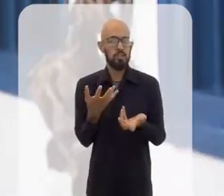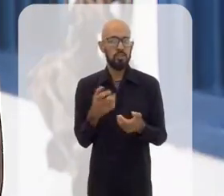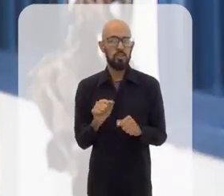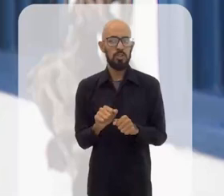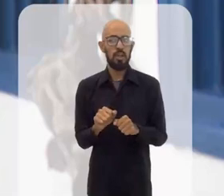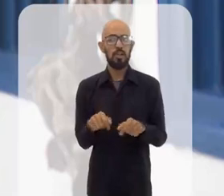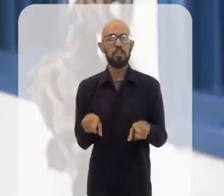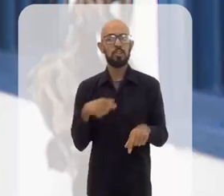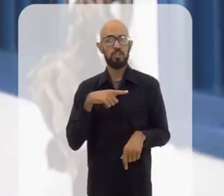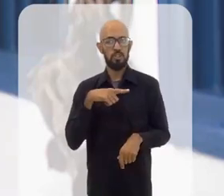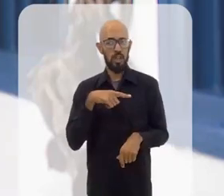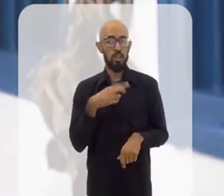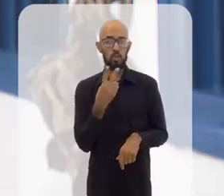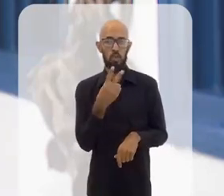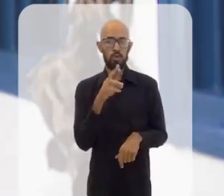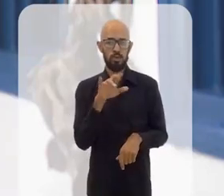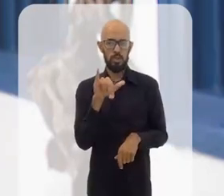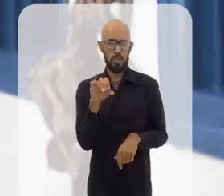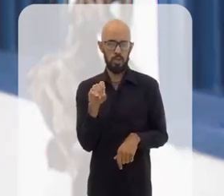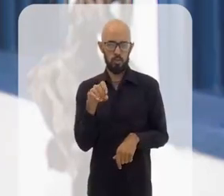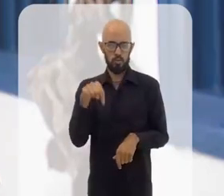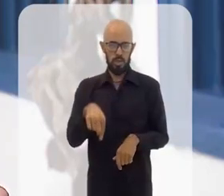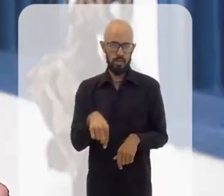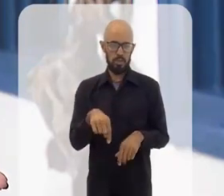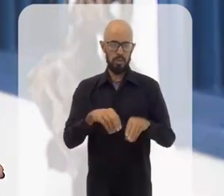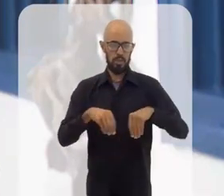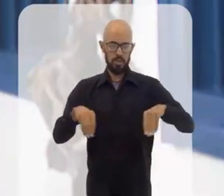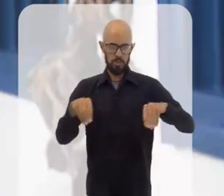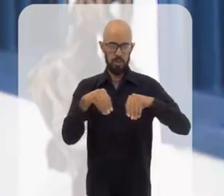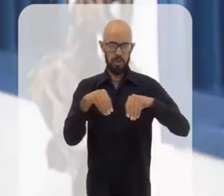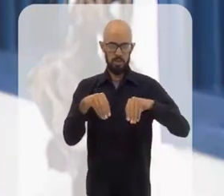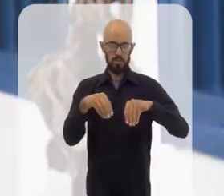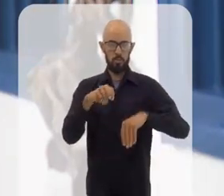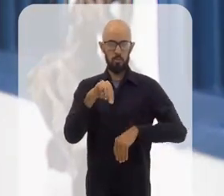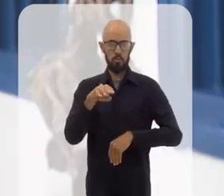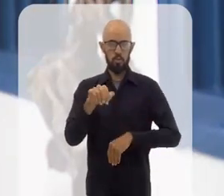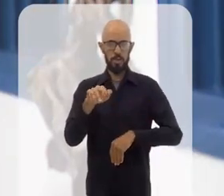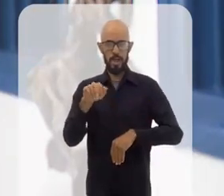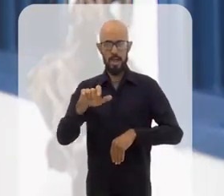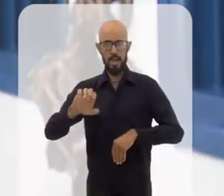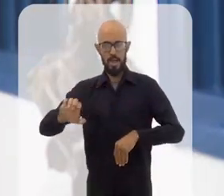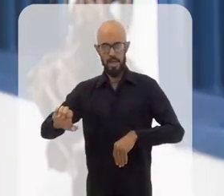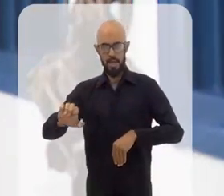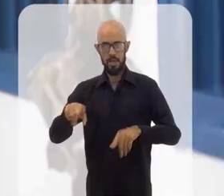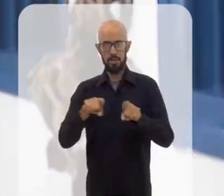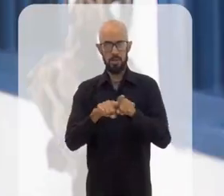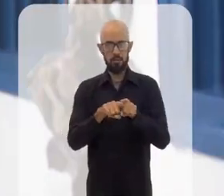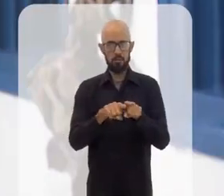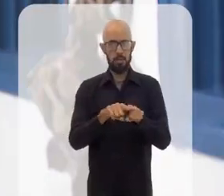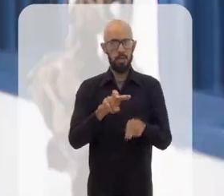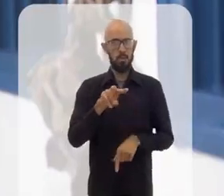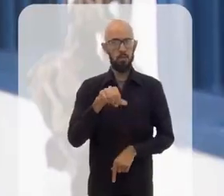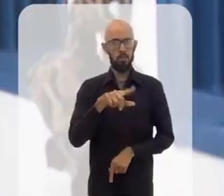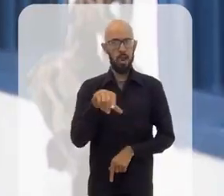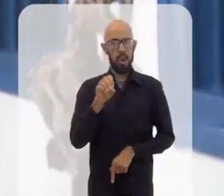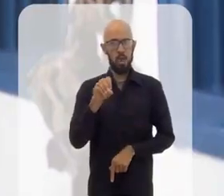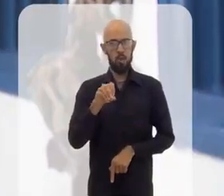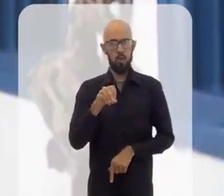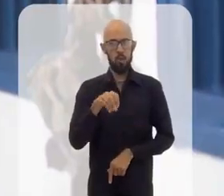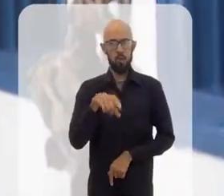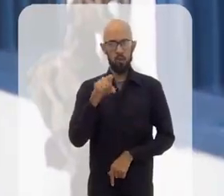lembrando a gente, cortada por dois. O Rio Muriaé, né? Que nós temos e pelo valão